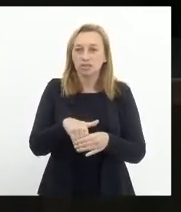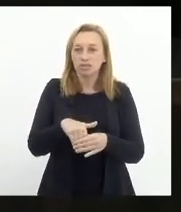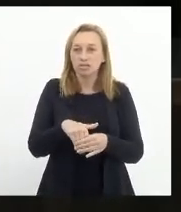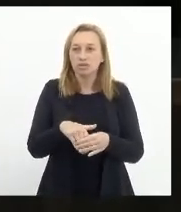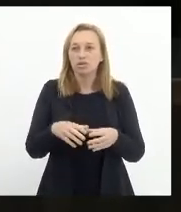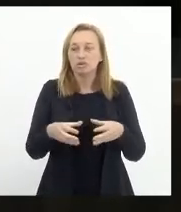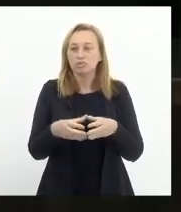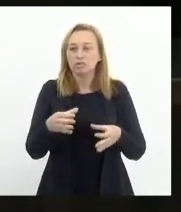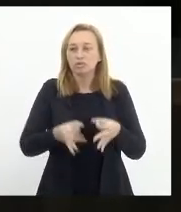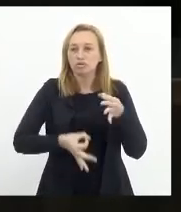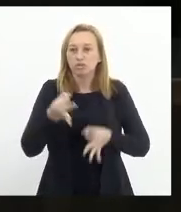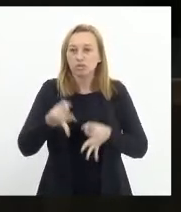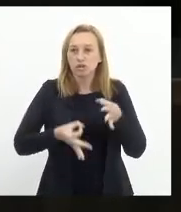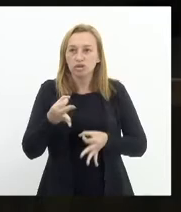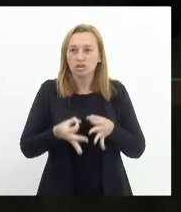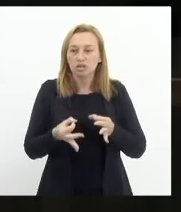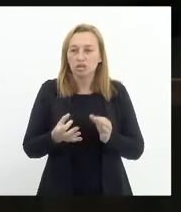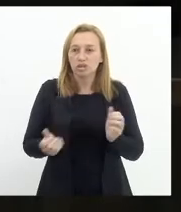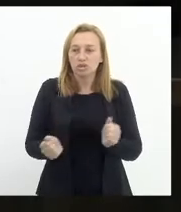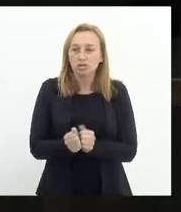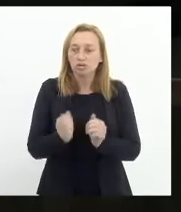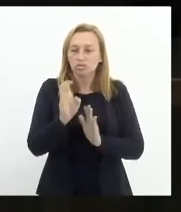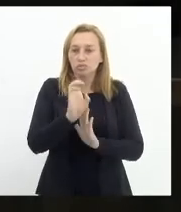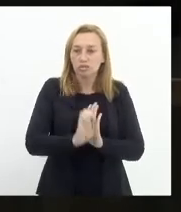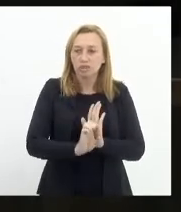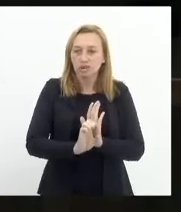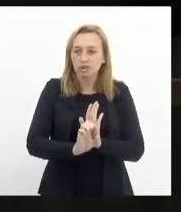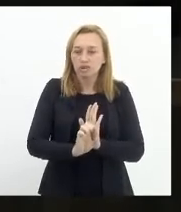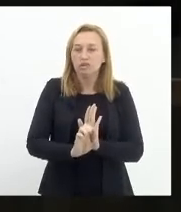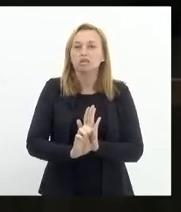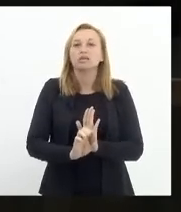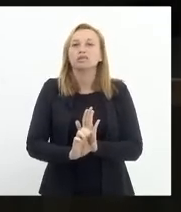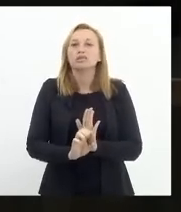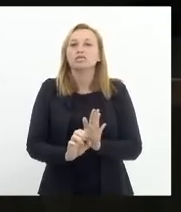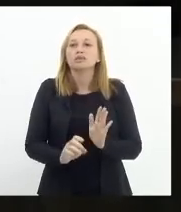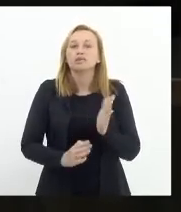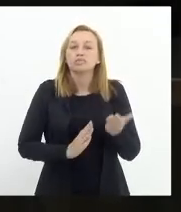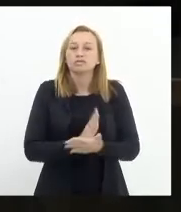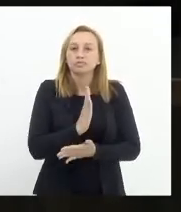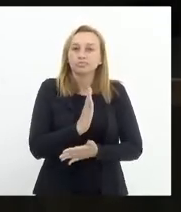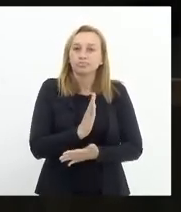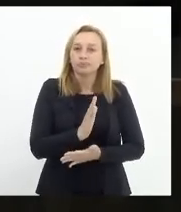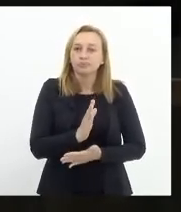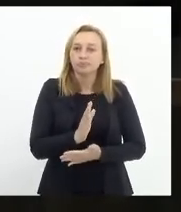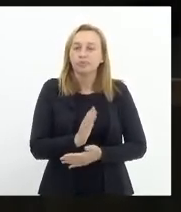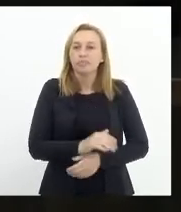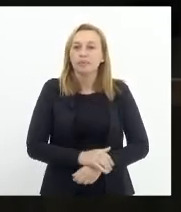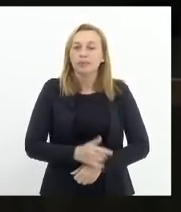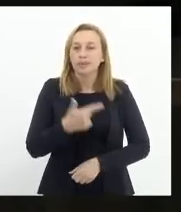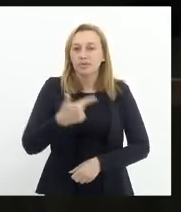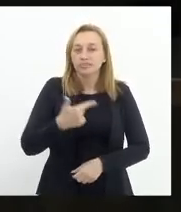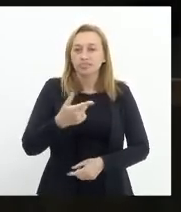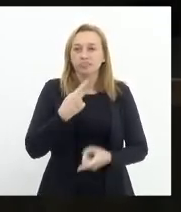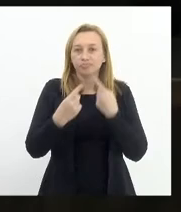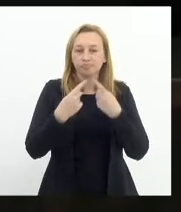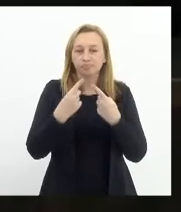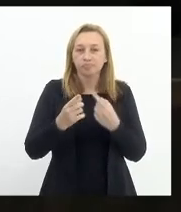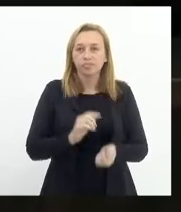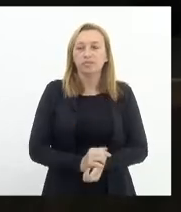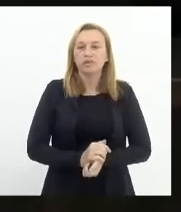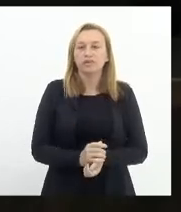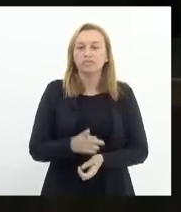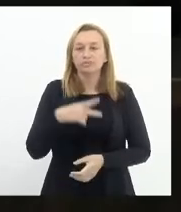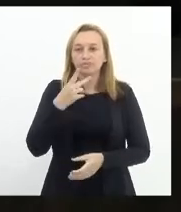Comissão de Constituição e Justiça, favorável com emendas. Seus que aprovam, merecem como estão aprovados, vai a redação do vencido para a segunda discussão. Para a